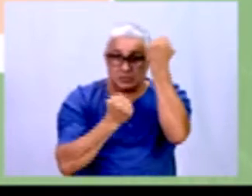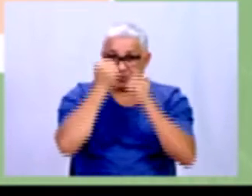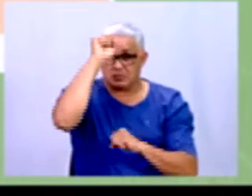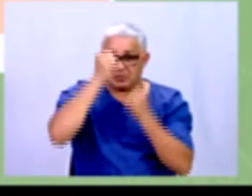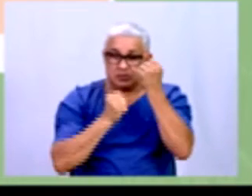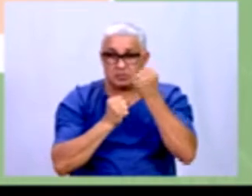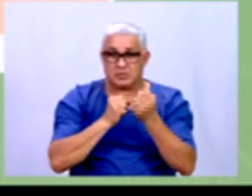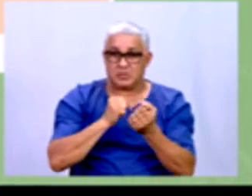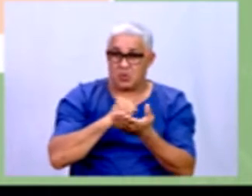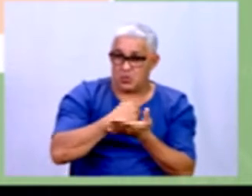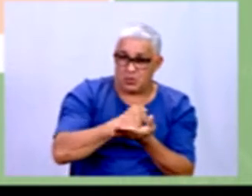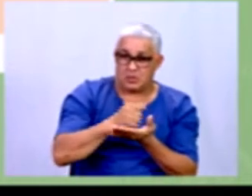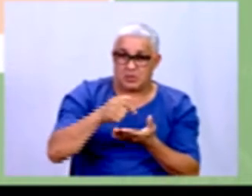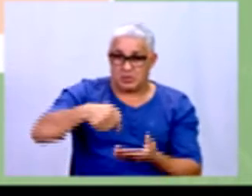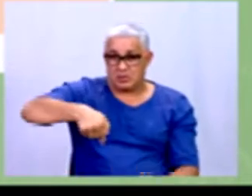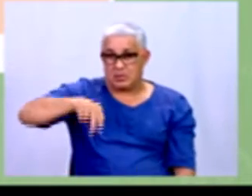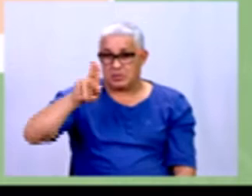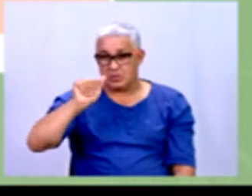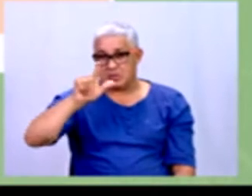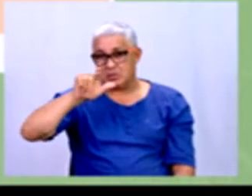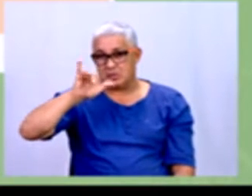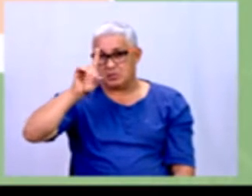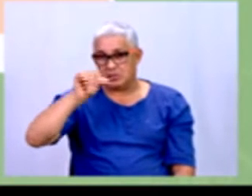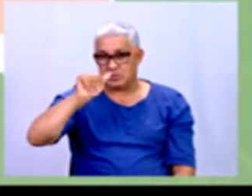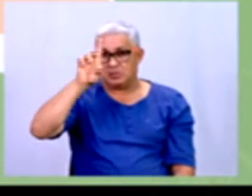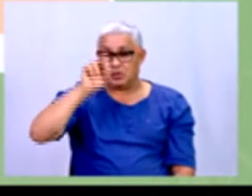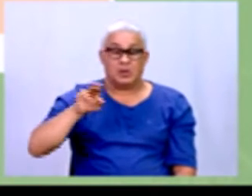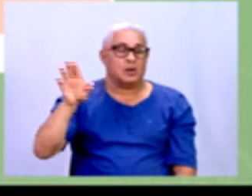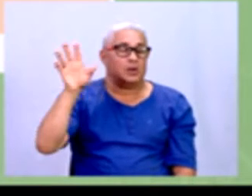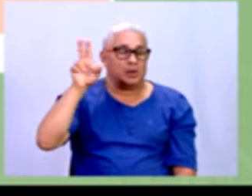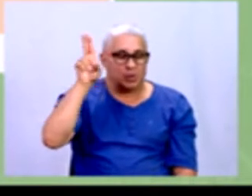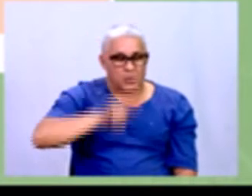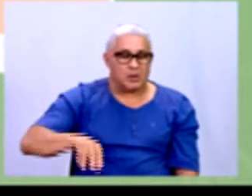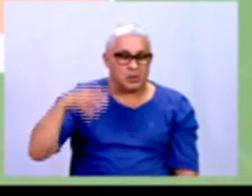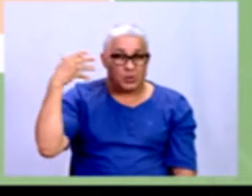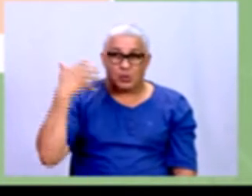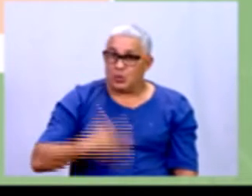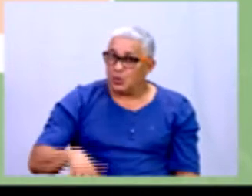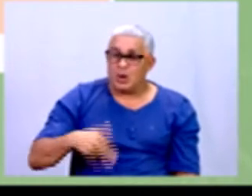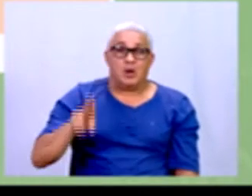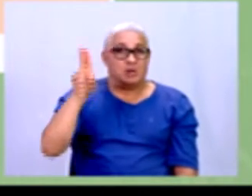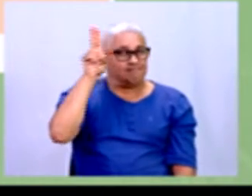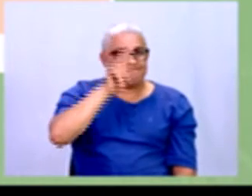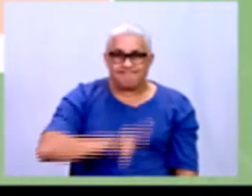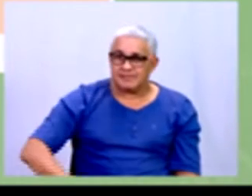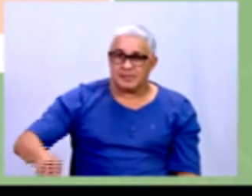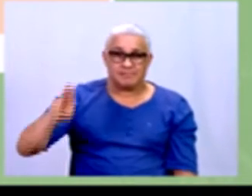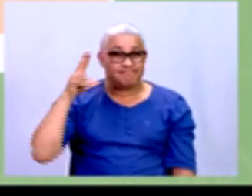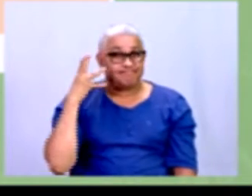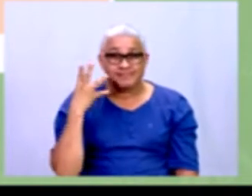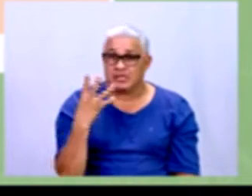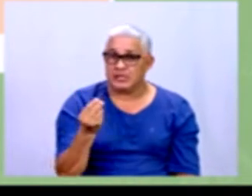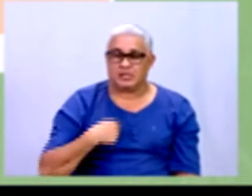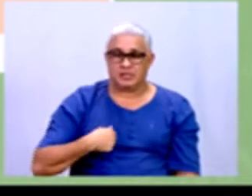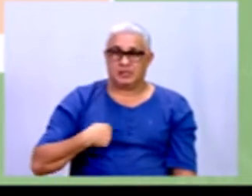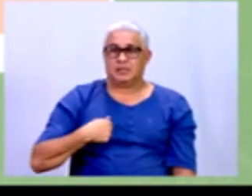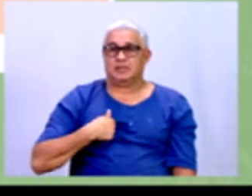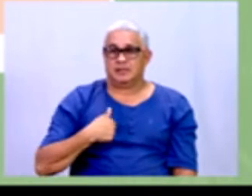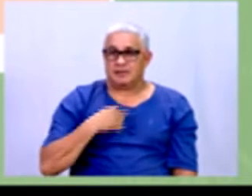controle de qualidade, é muito usado isso em indústrias, tá? Eu, é, tive bastante,